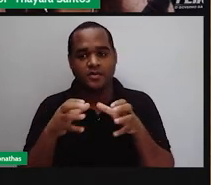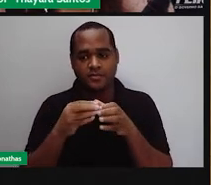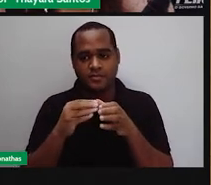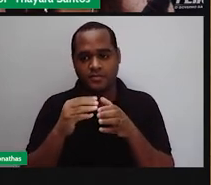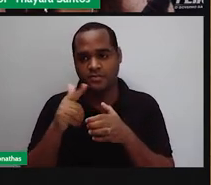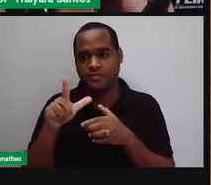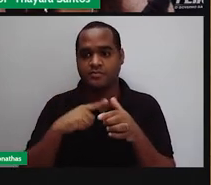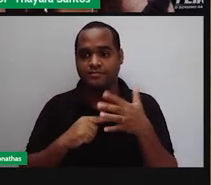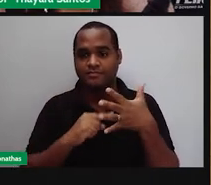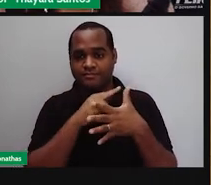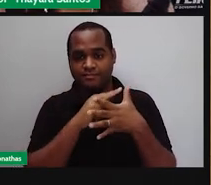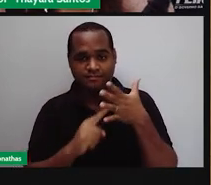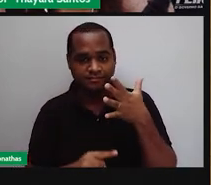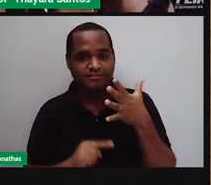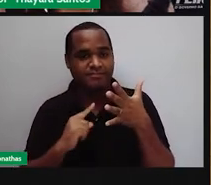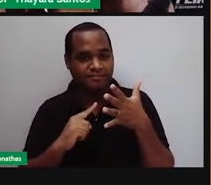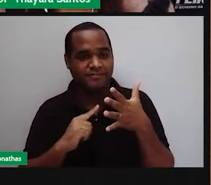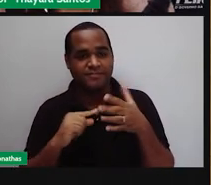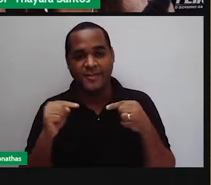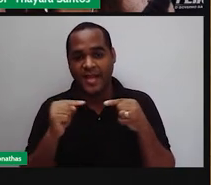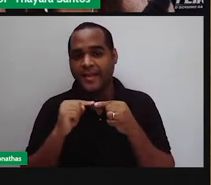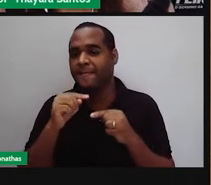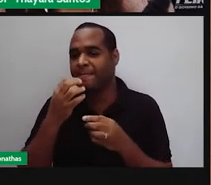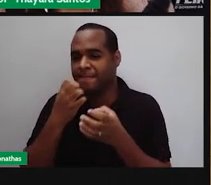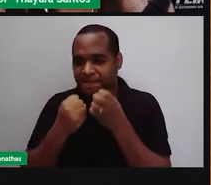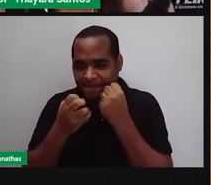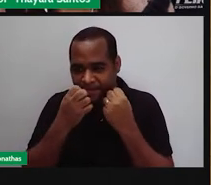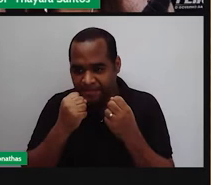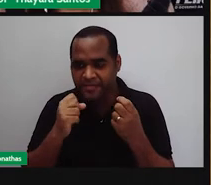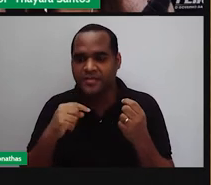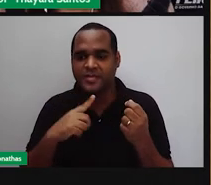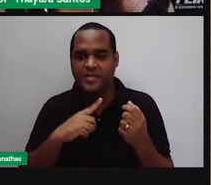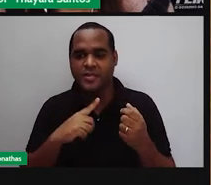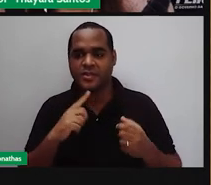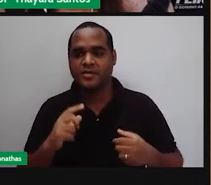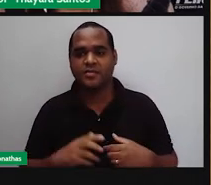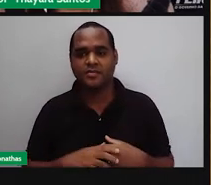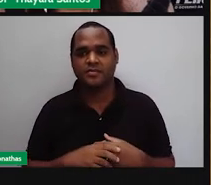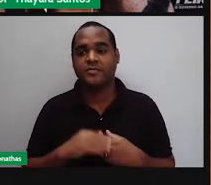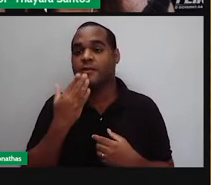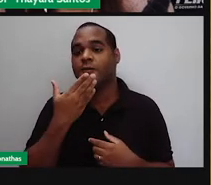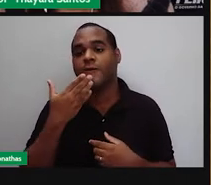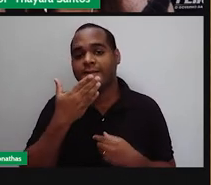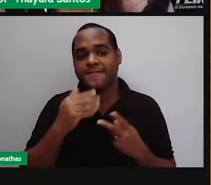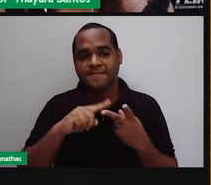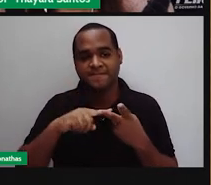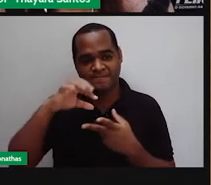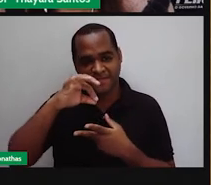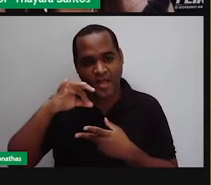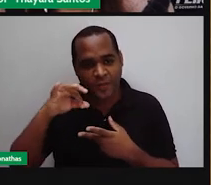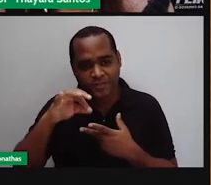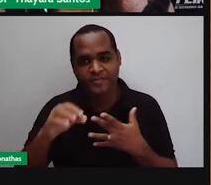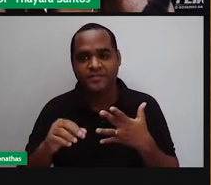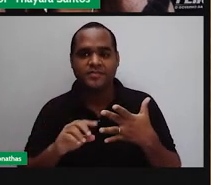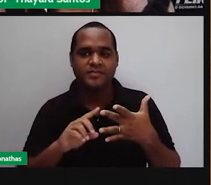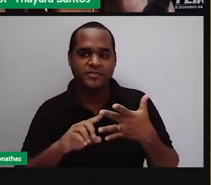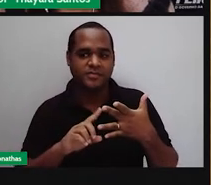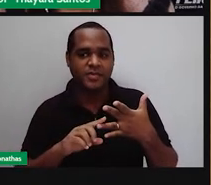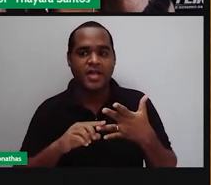língua. Existem cinco sabores básicos que as papilas gustativas podem captar. Doce, salgado,